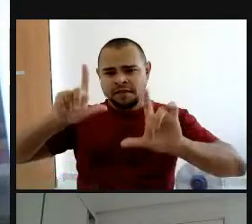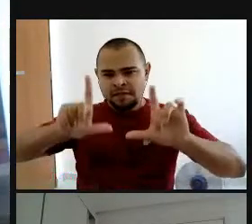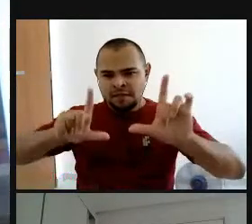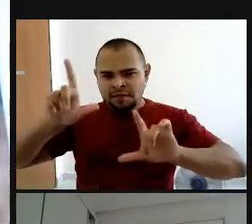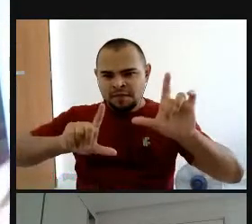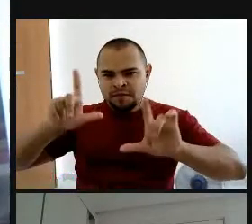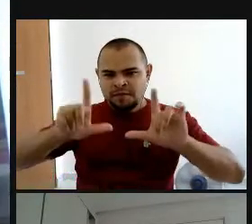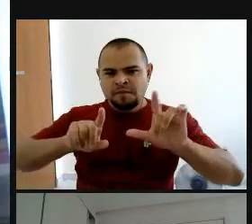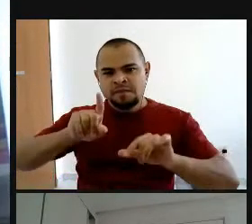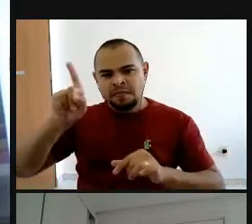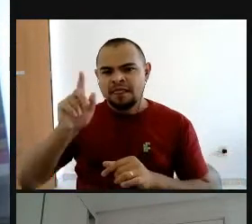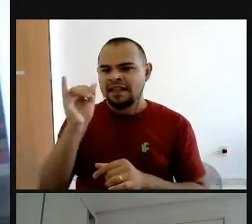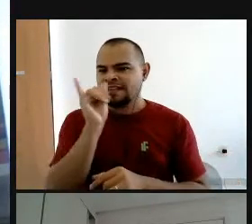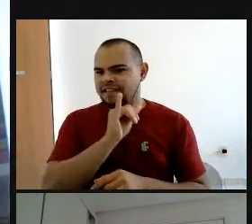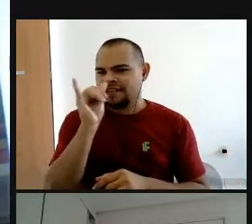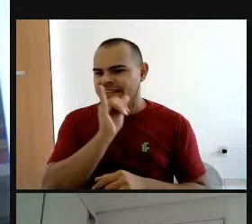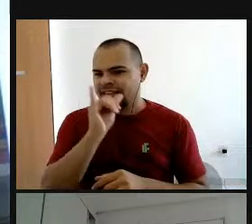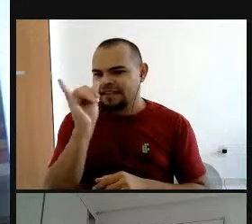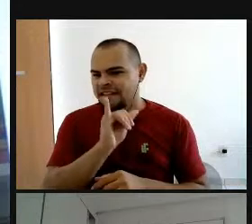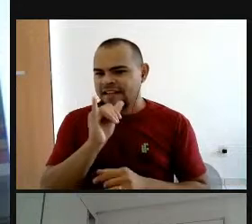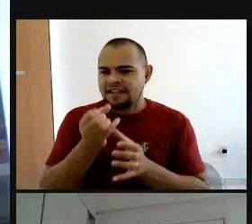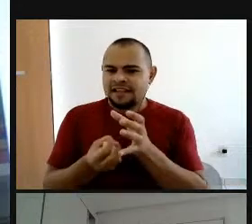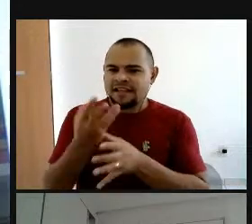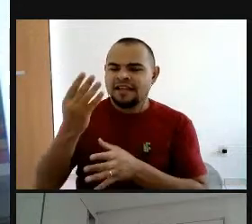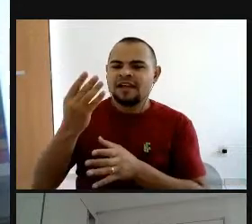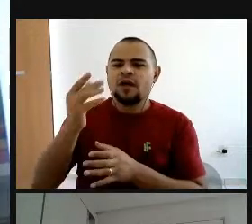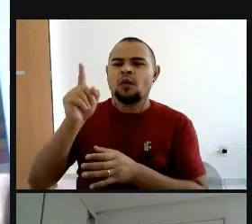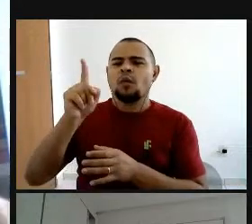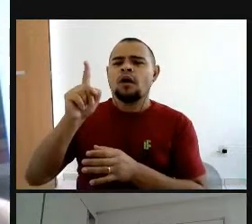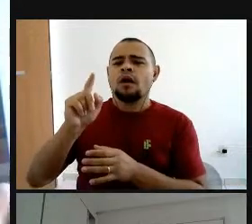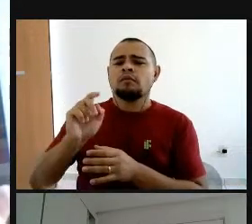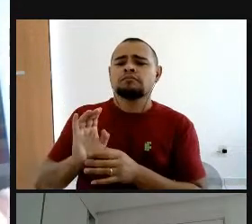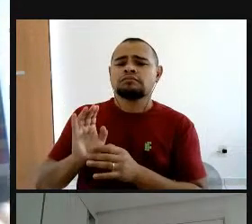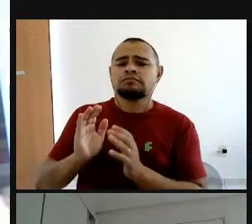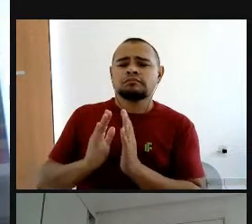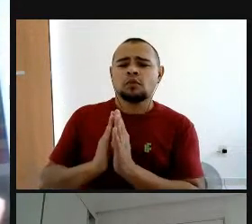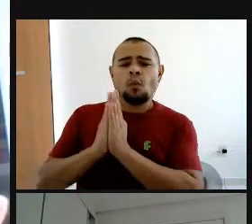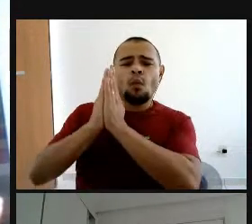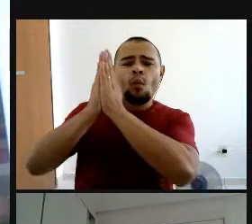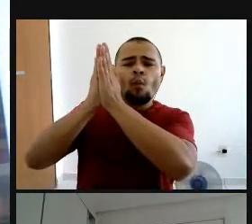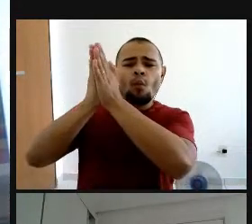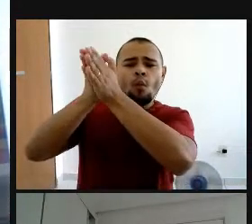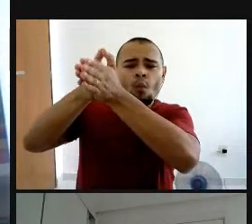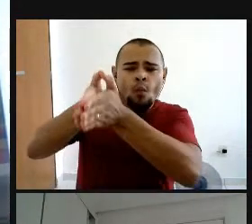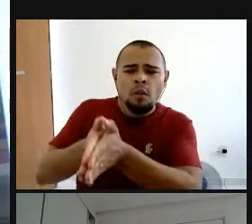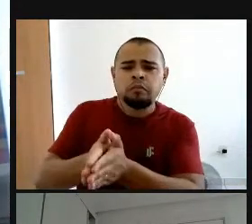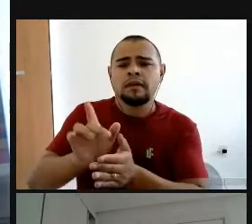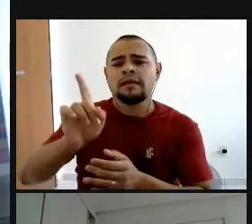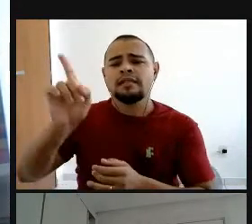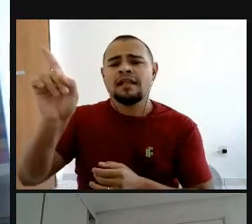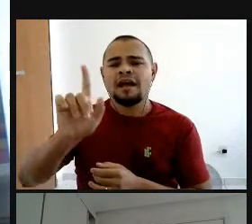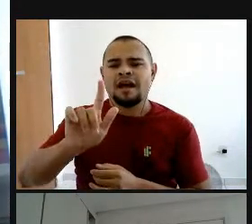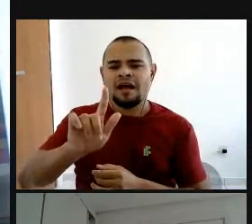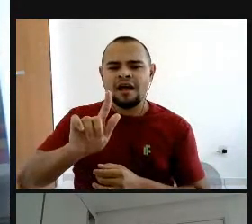Veneza, lá na Itália, né, o aparecimento dos golfinhos, até mesmo na Baía de Guanabara, no Rio de Janeiro, né,